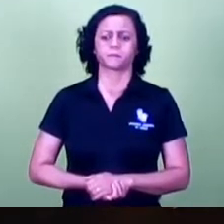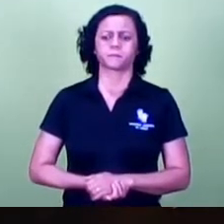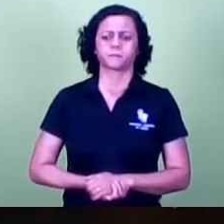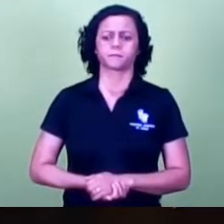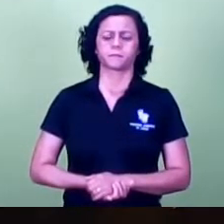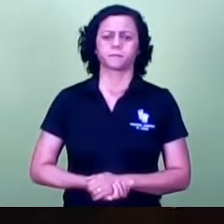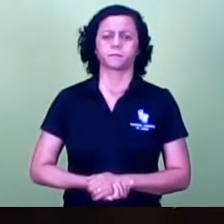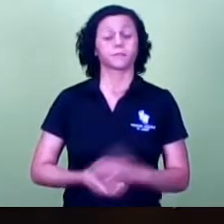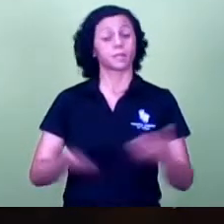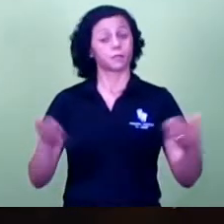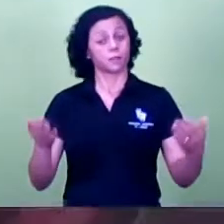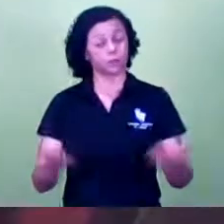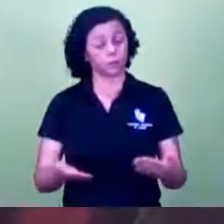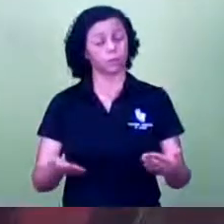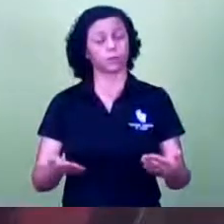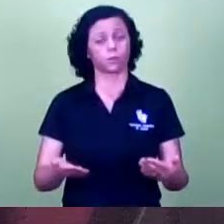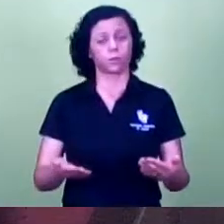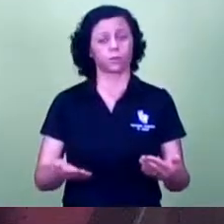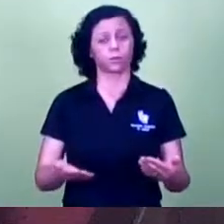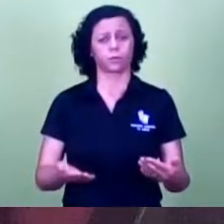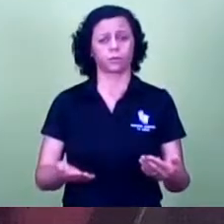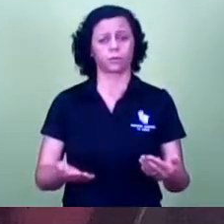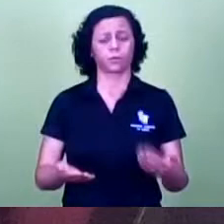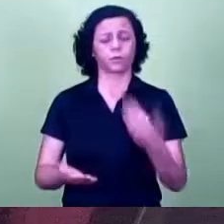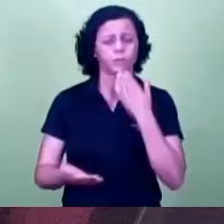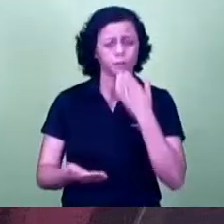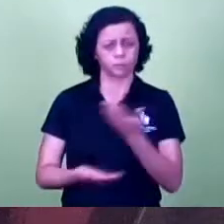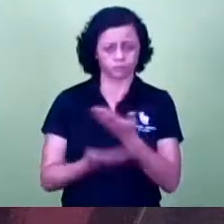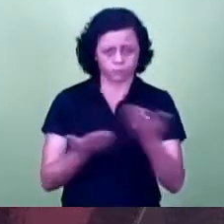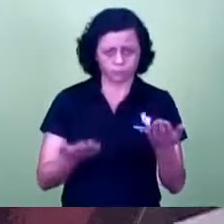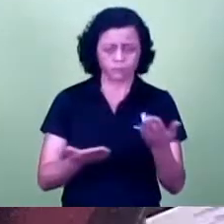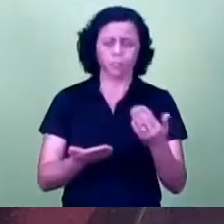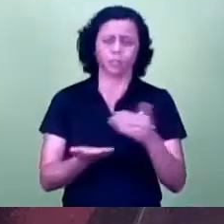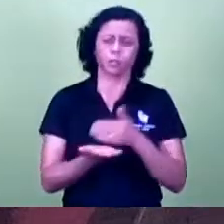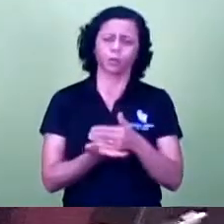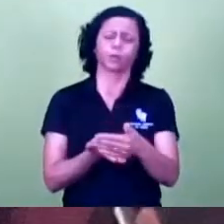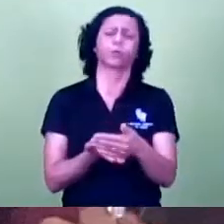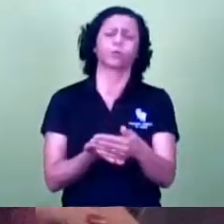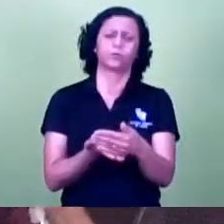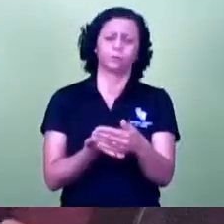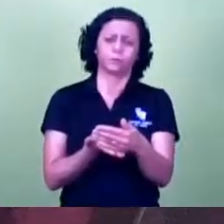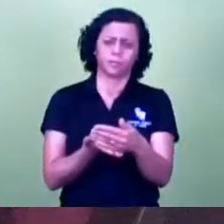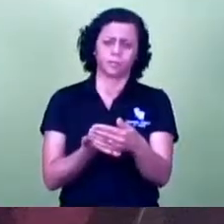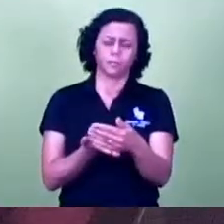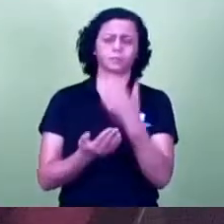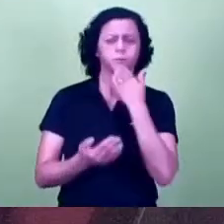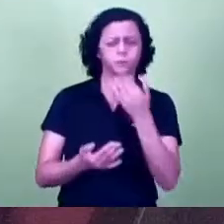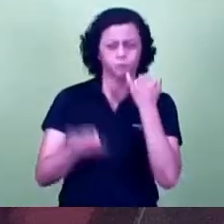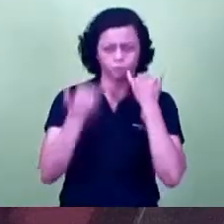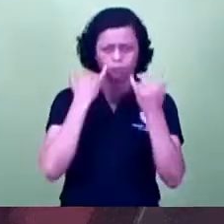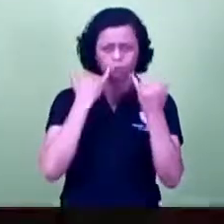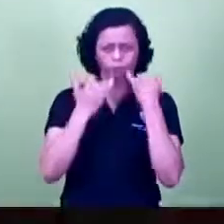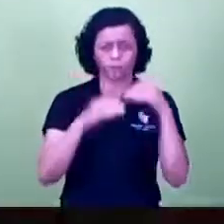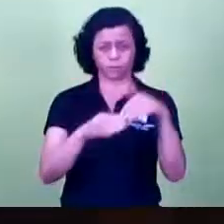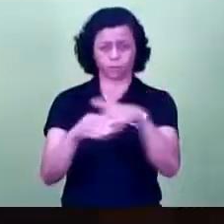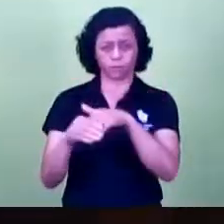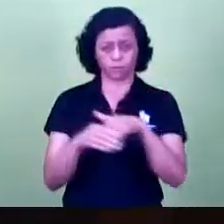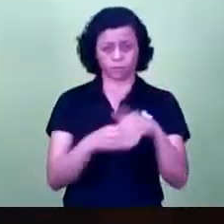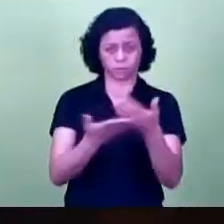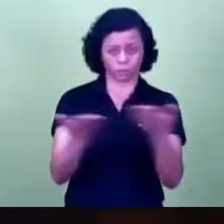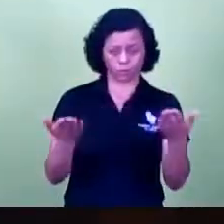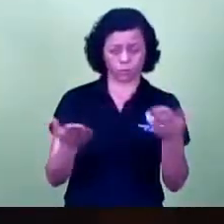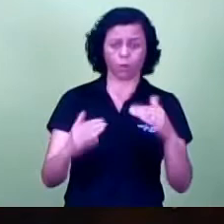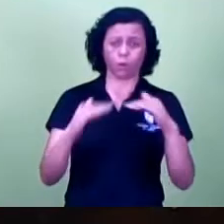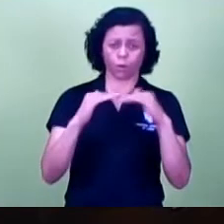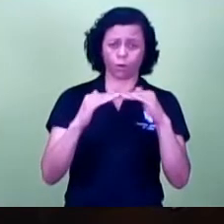Agora solicito a vossa excelência que proceda pedido de informação enquanto sim votação. Os senhores e senhores vereadores